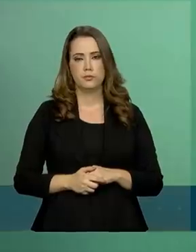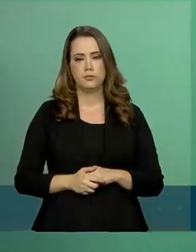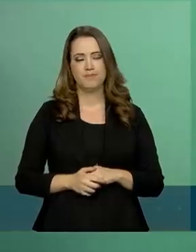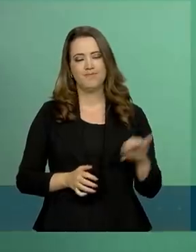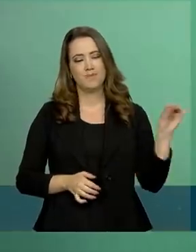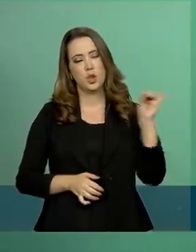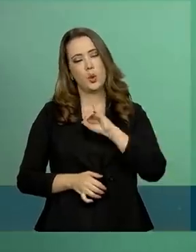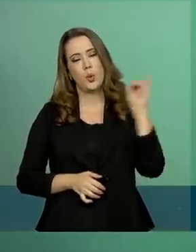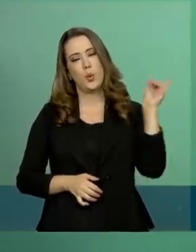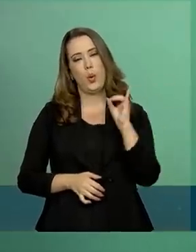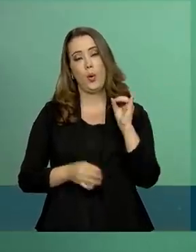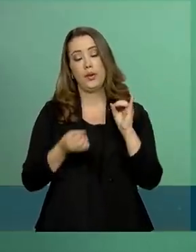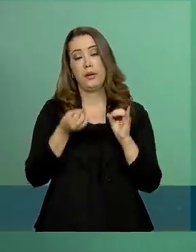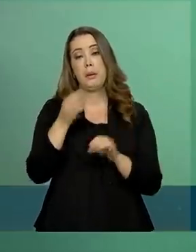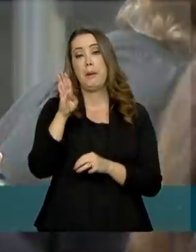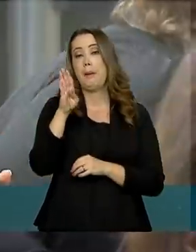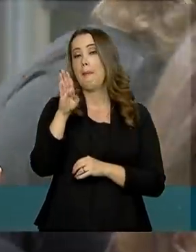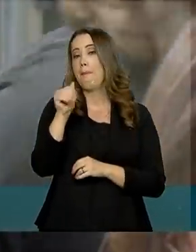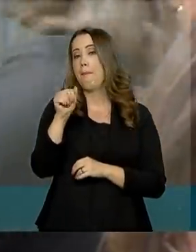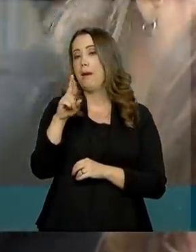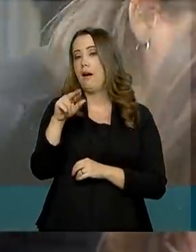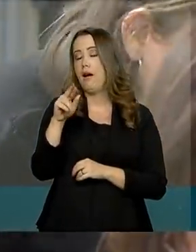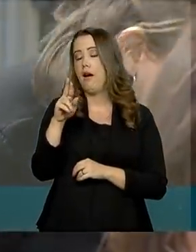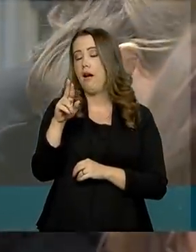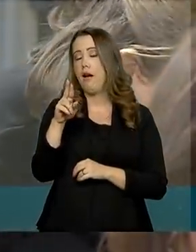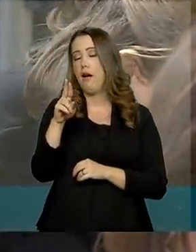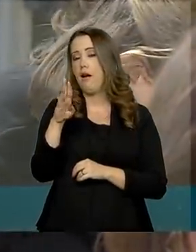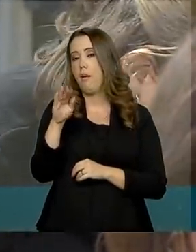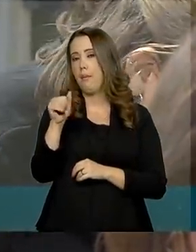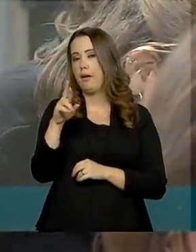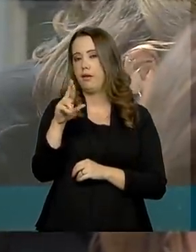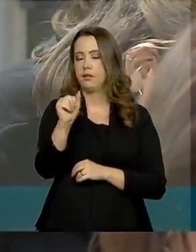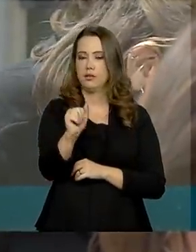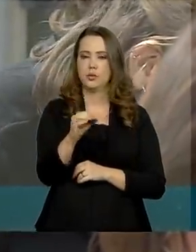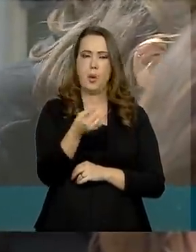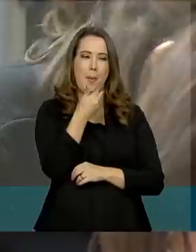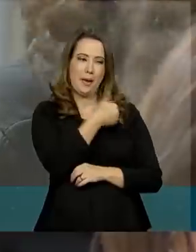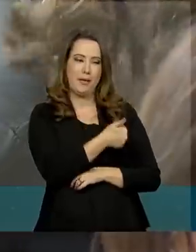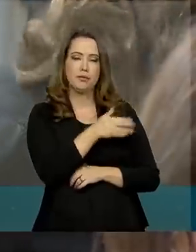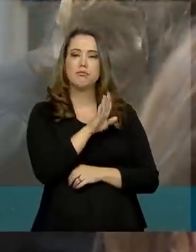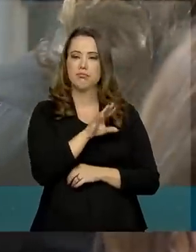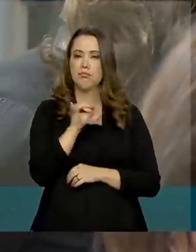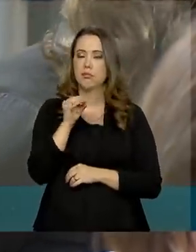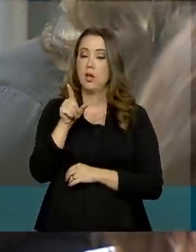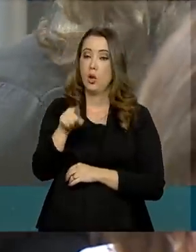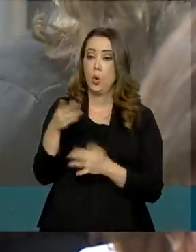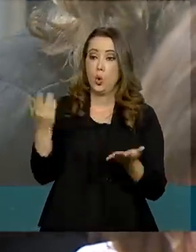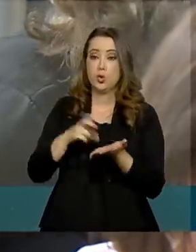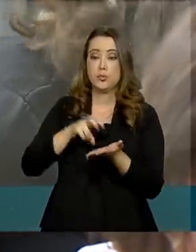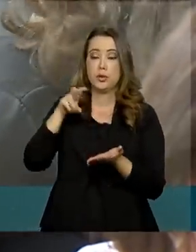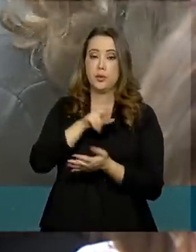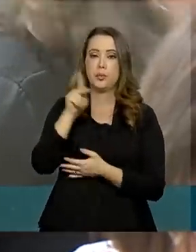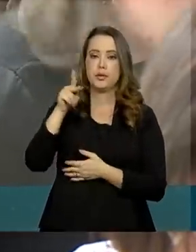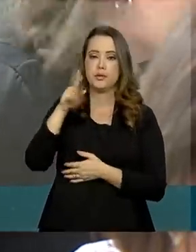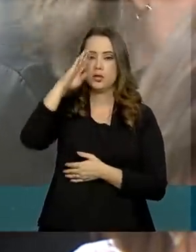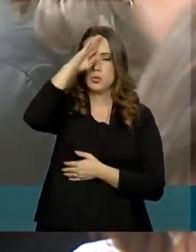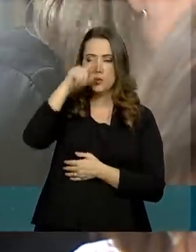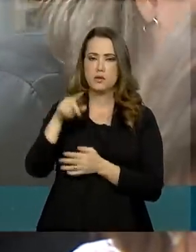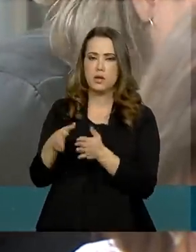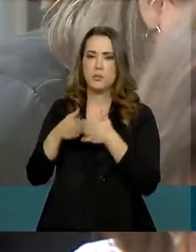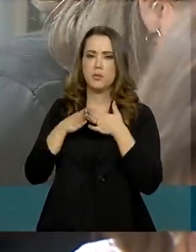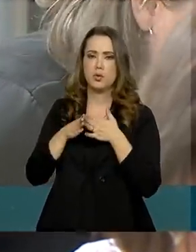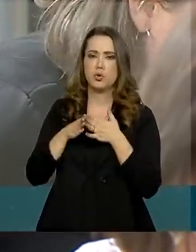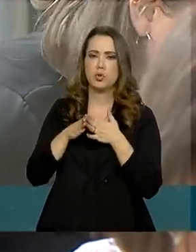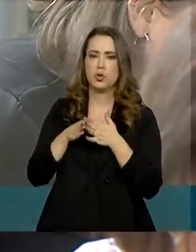Porta-voz, Bárbara Baião, da CBN. Hoje, mais cedo, o presidente pediu ao presidente do Banco do Brasil a